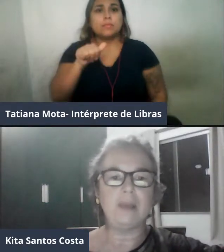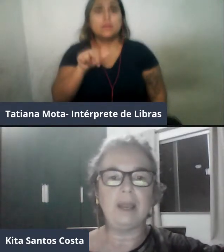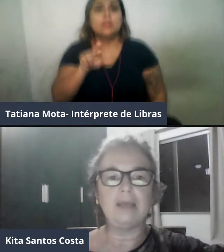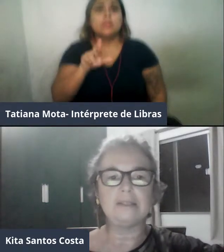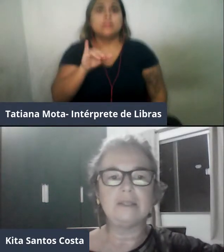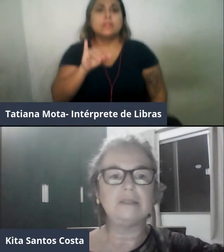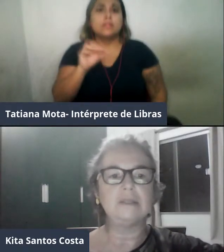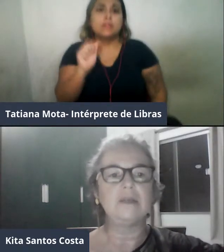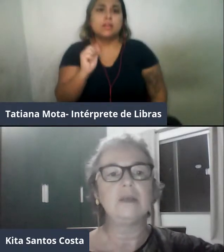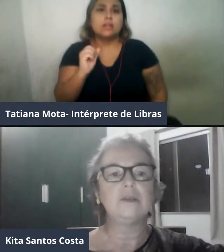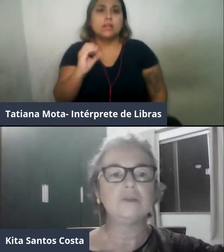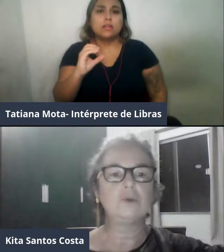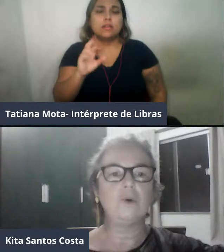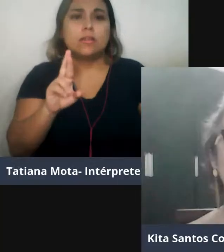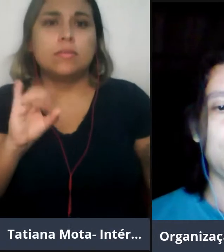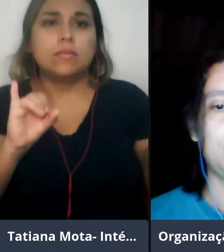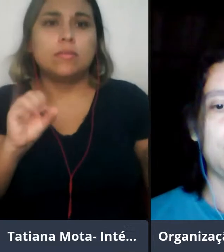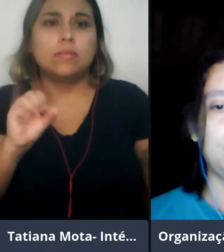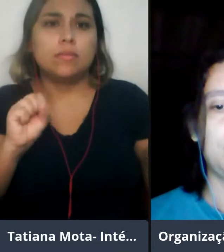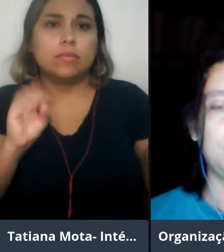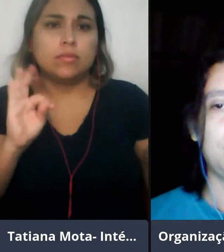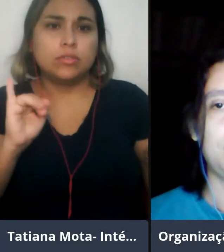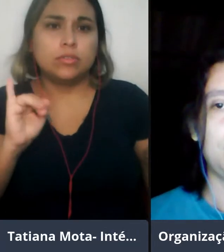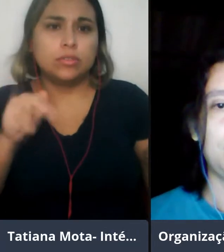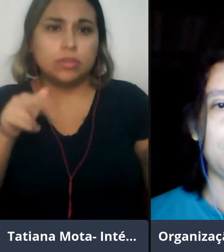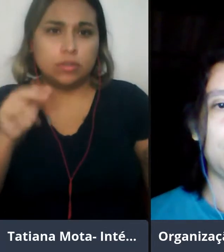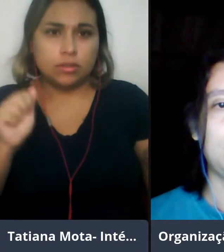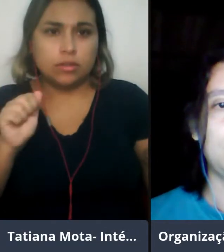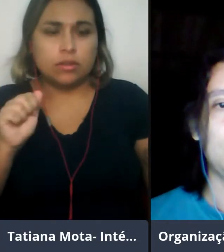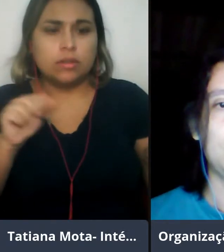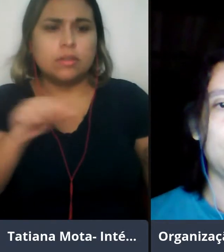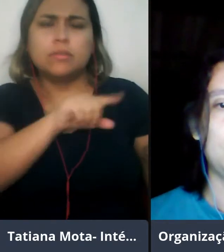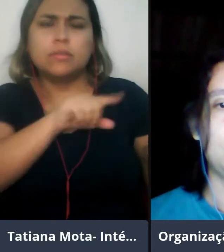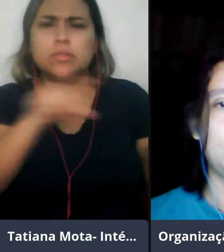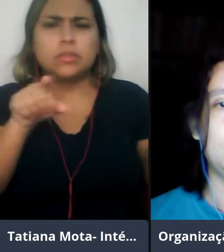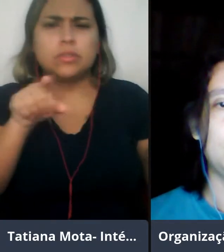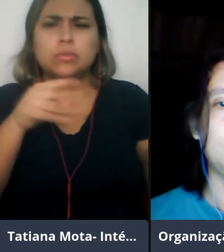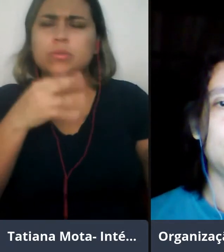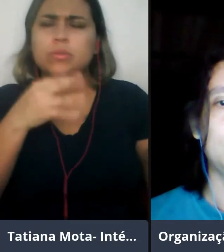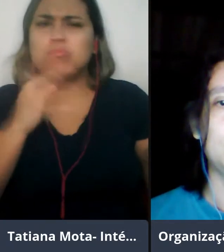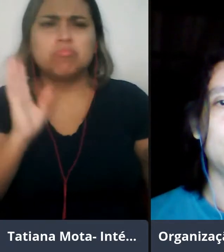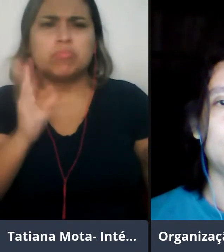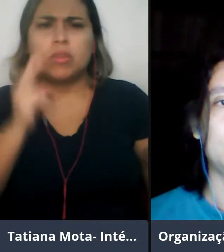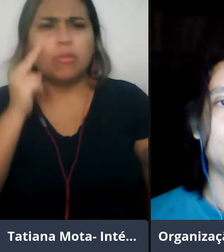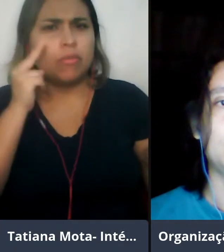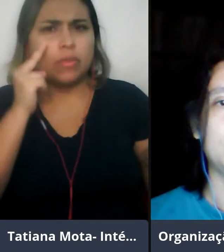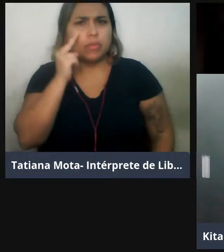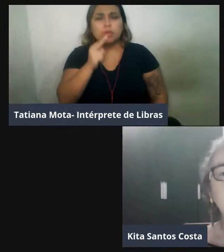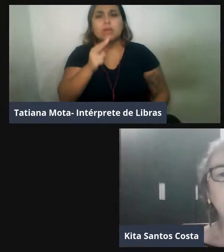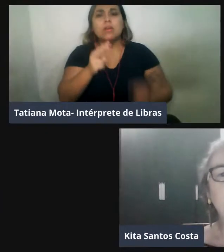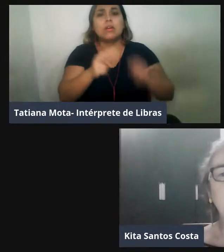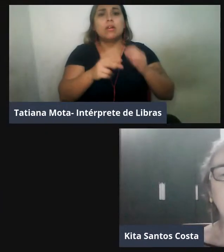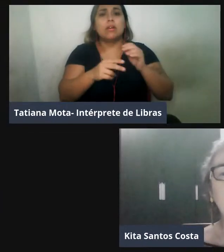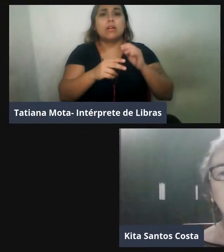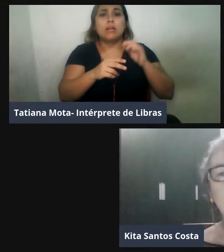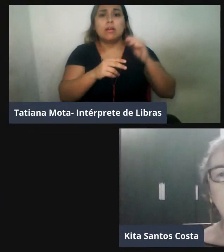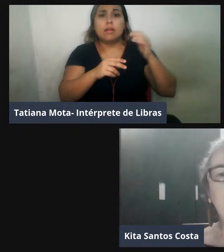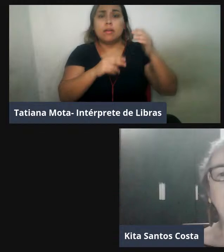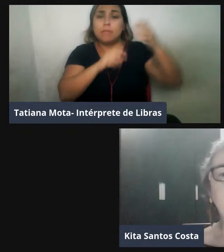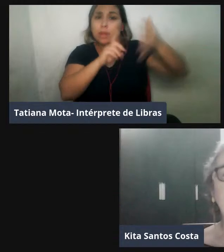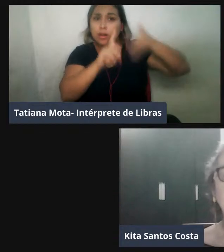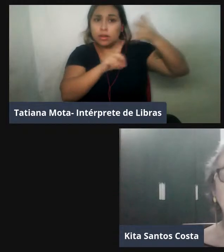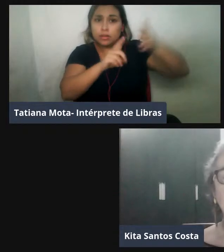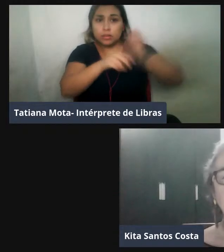primeiras palestras, sou uma das organizadoras desse evento. Esse evento é o primeiro